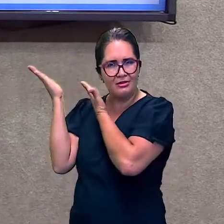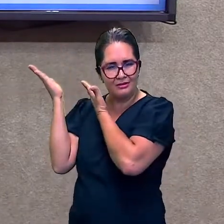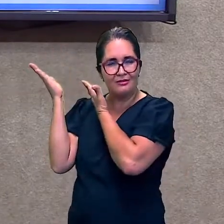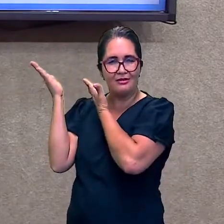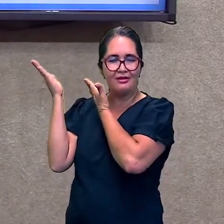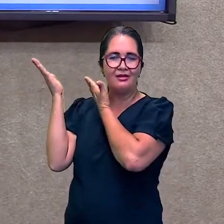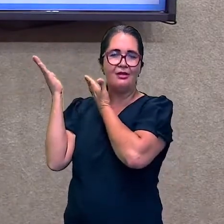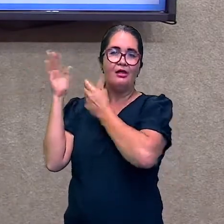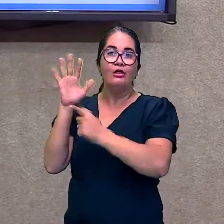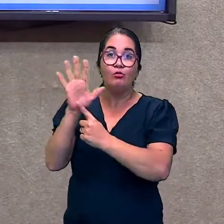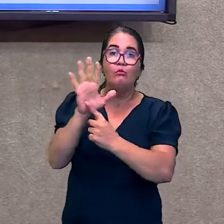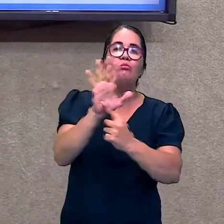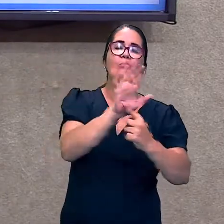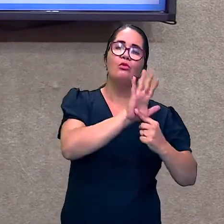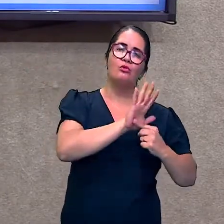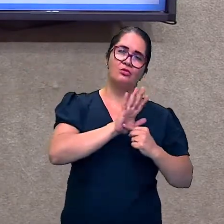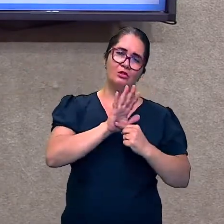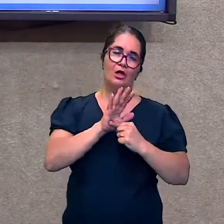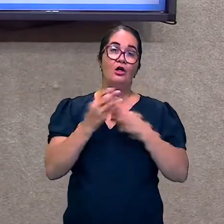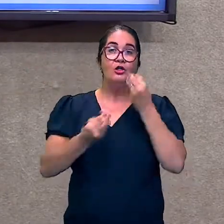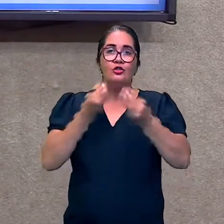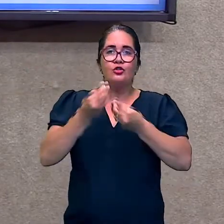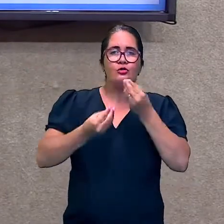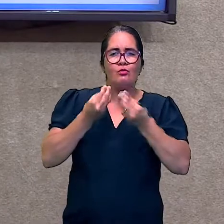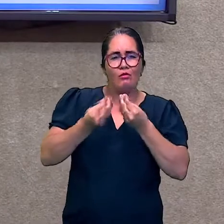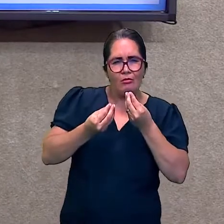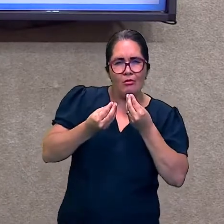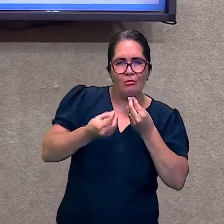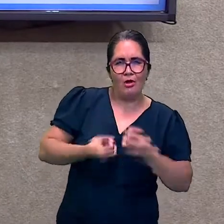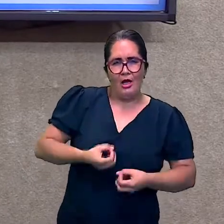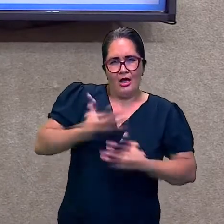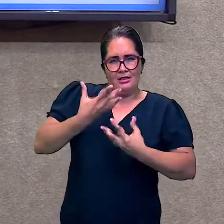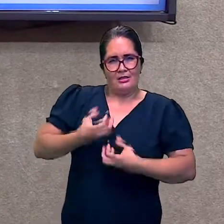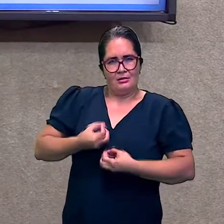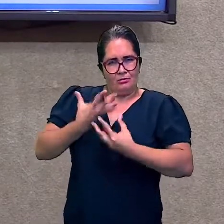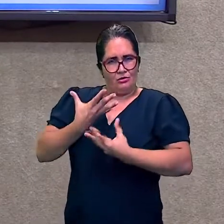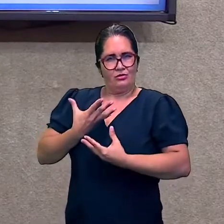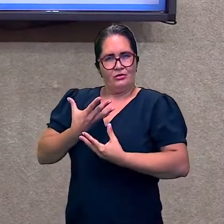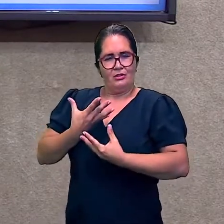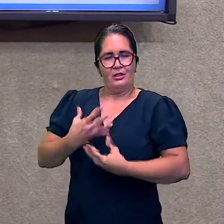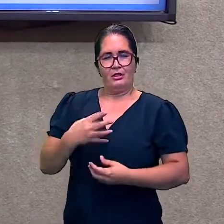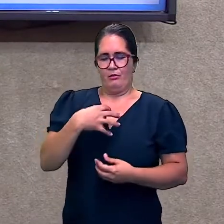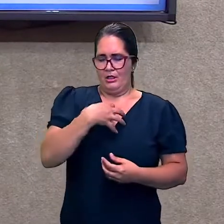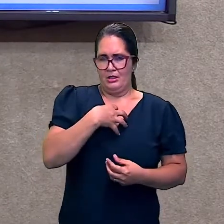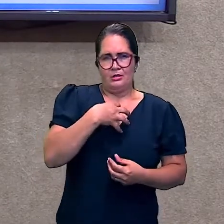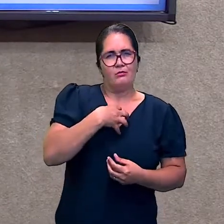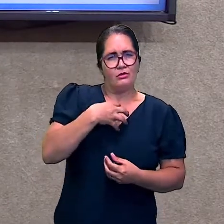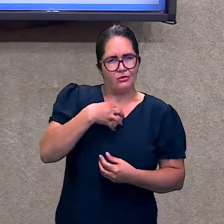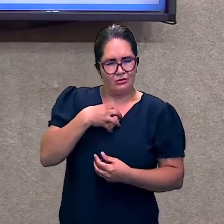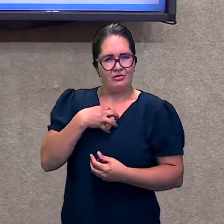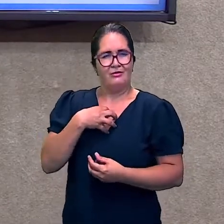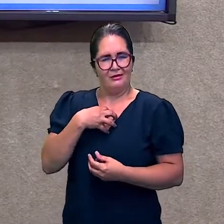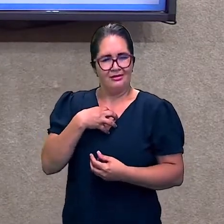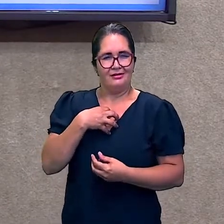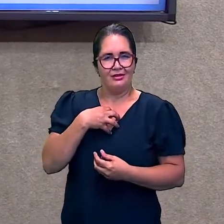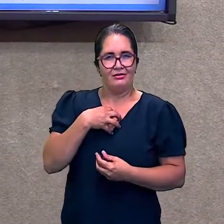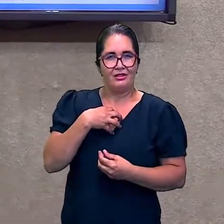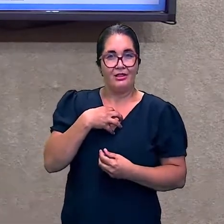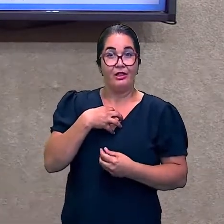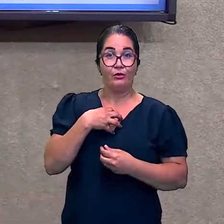E que vivemos. Até hoje, descobertas. Que aconteceram neste período.